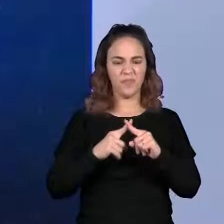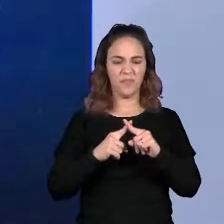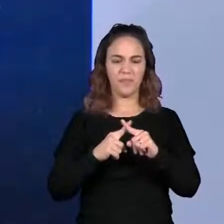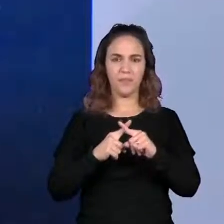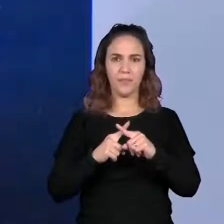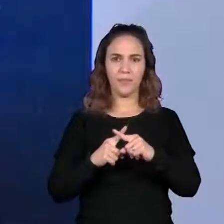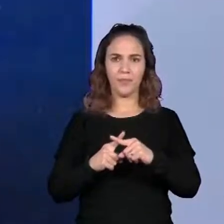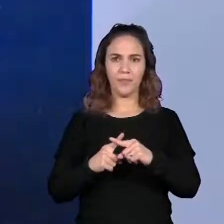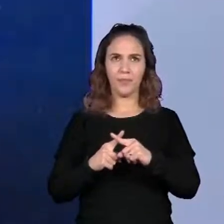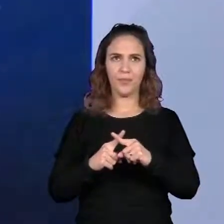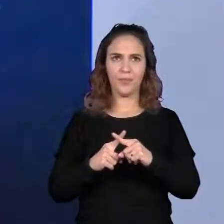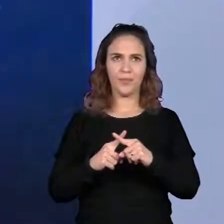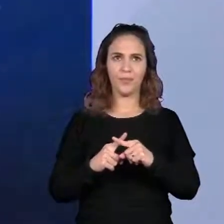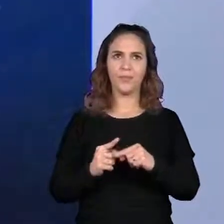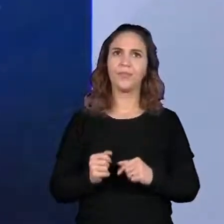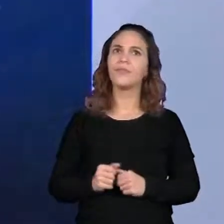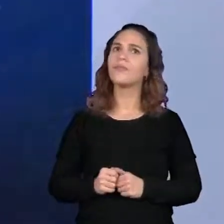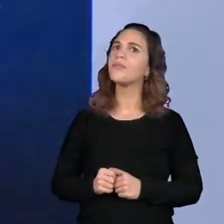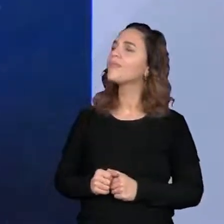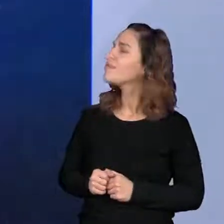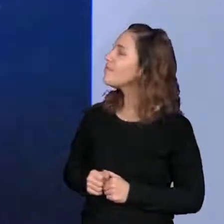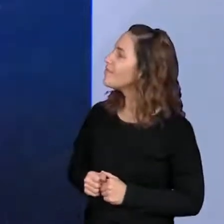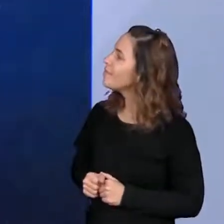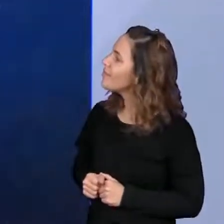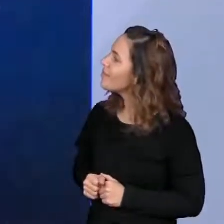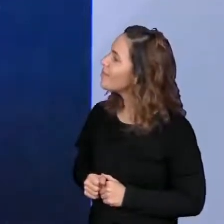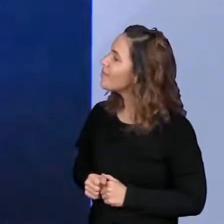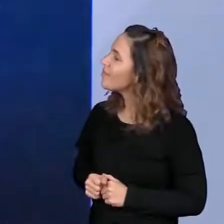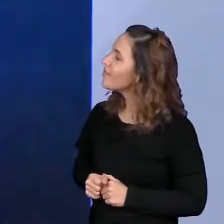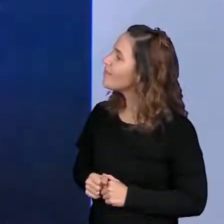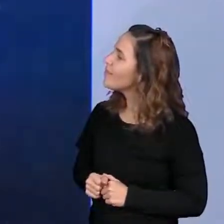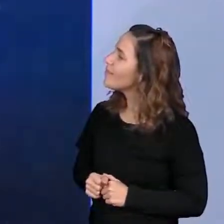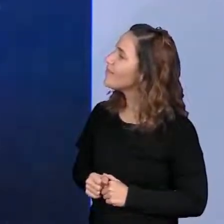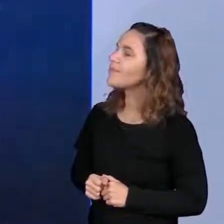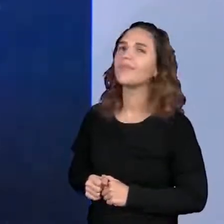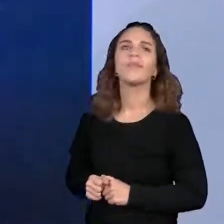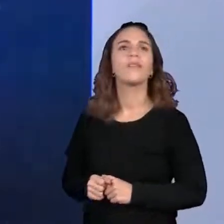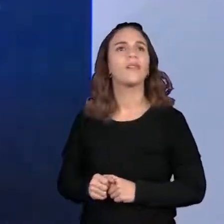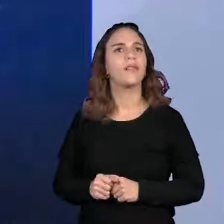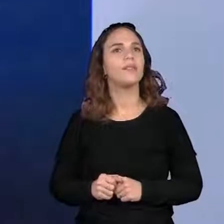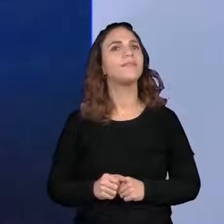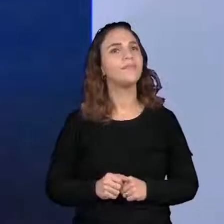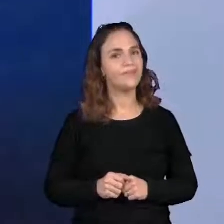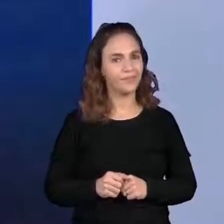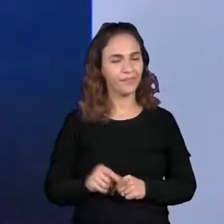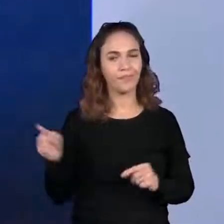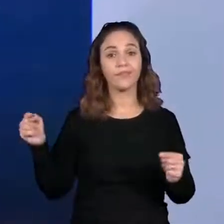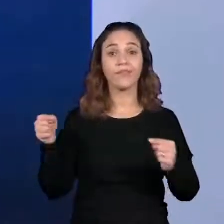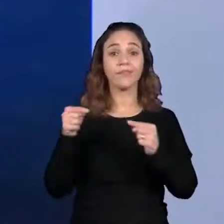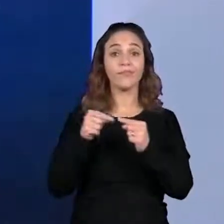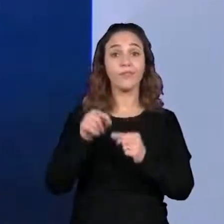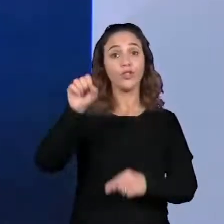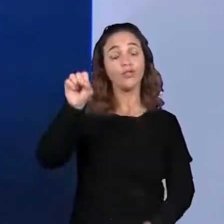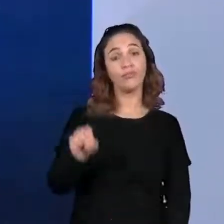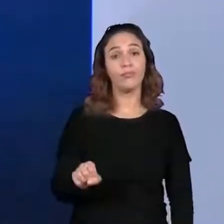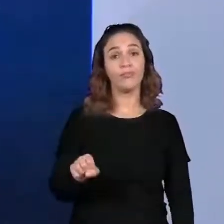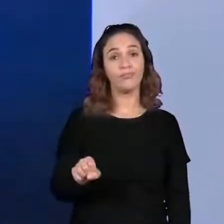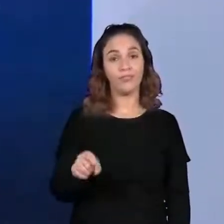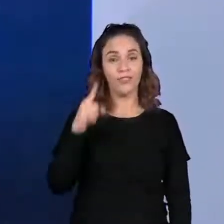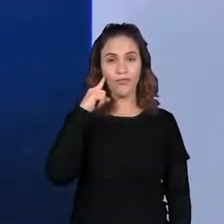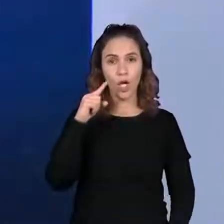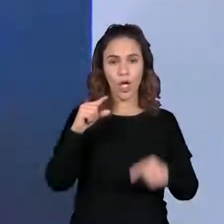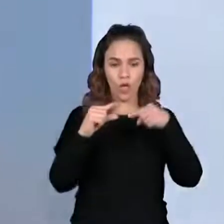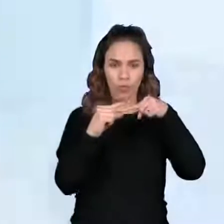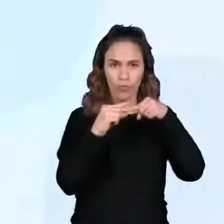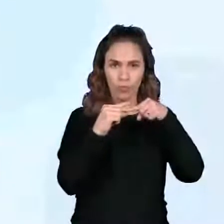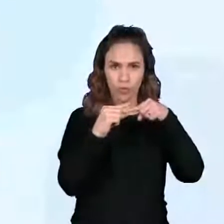Ai, ai, ai, pro! Uma haste mais longa, que é o lado que aponta para o Sul. Mas vamos ver isso na